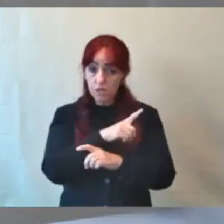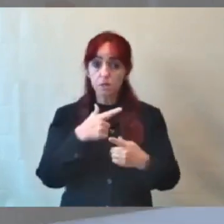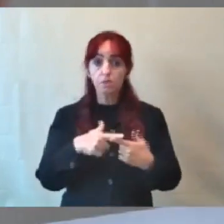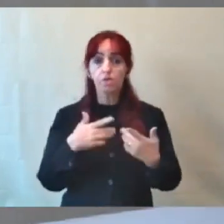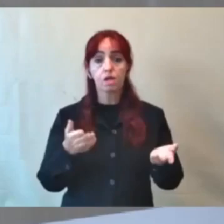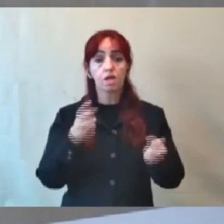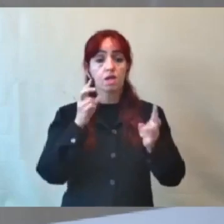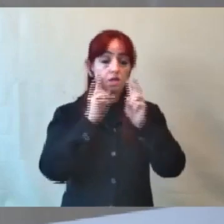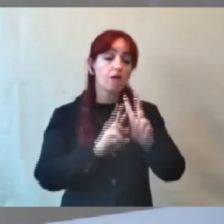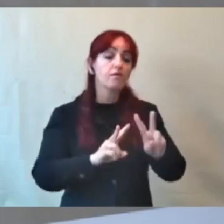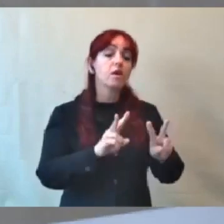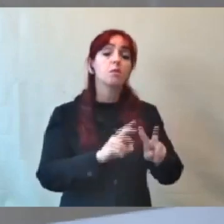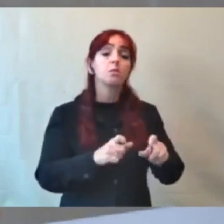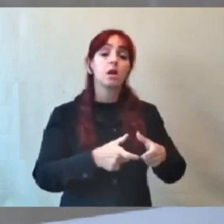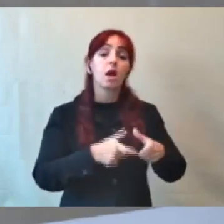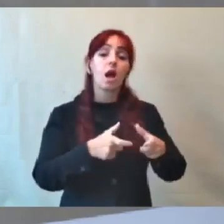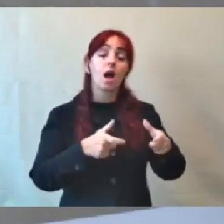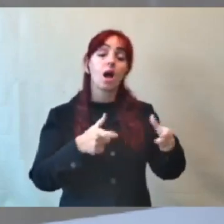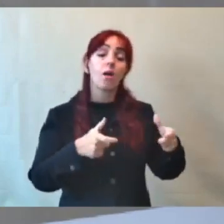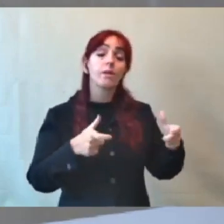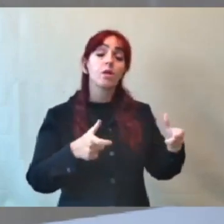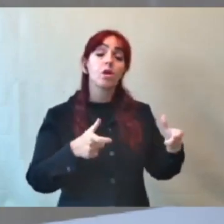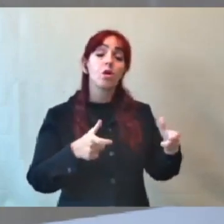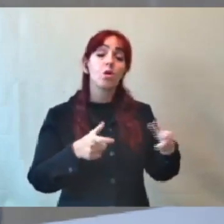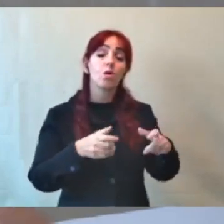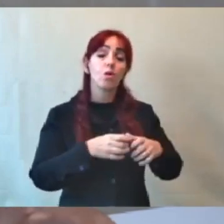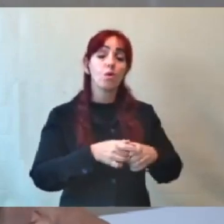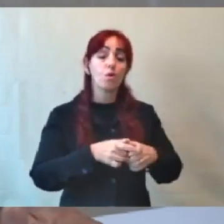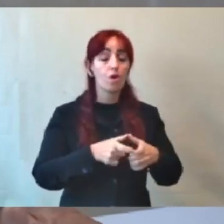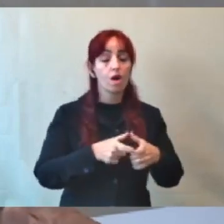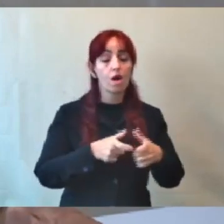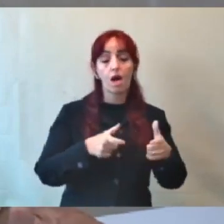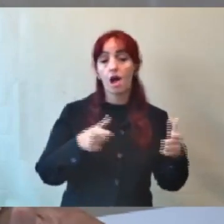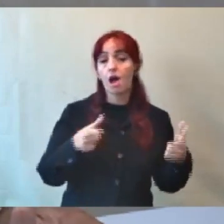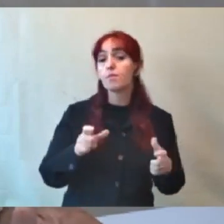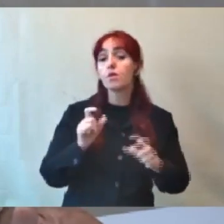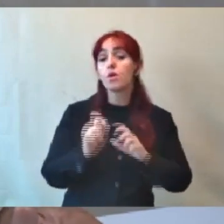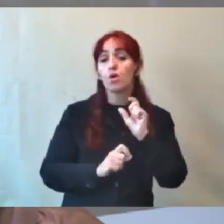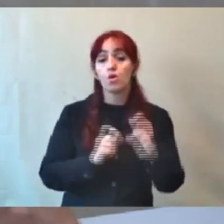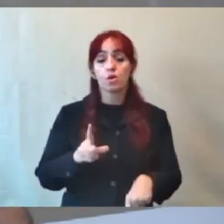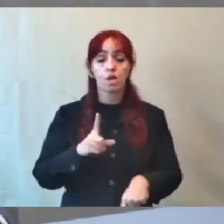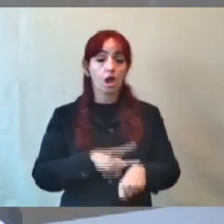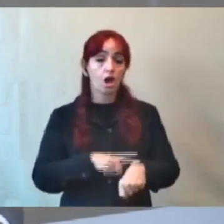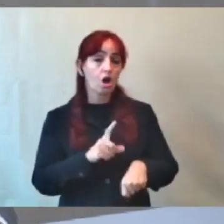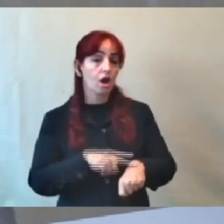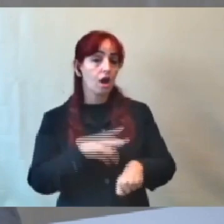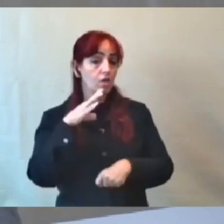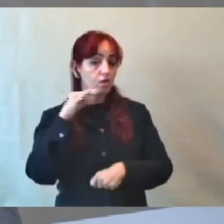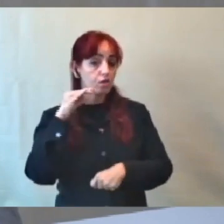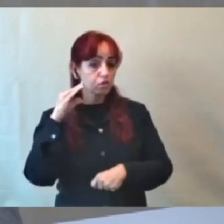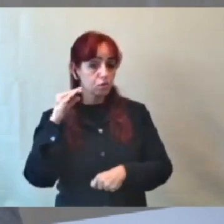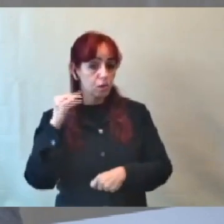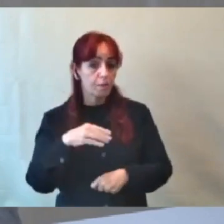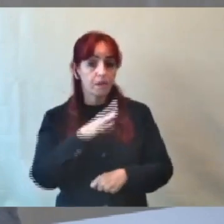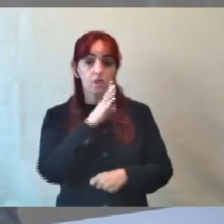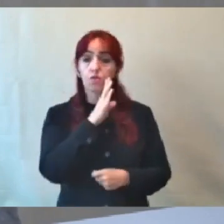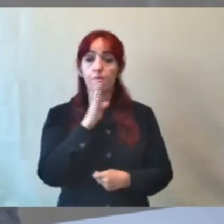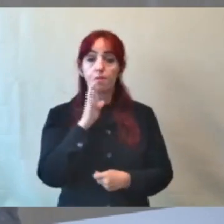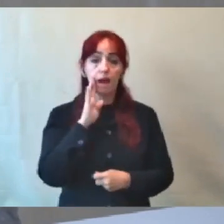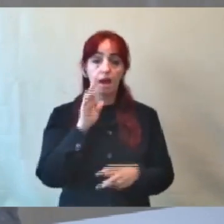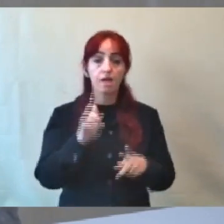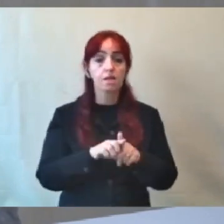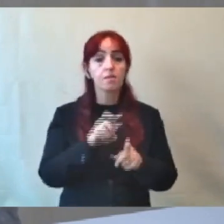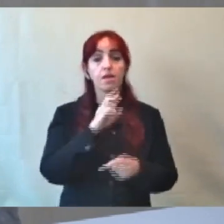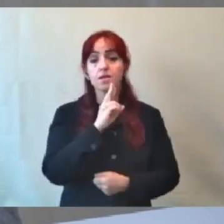ampliou o presidente da comissão o horário de funcionamento dos bares e restaurantes a